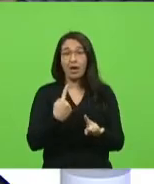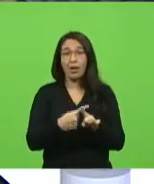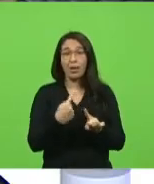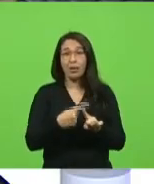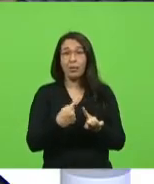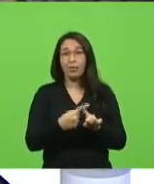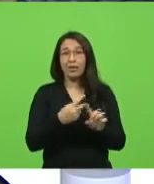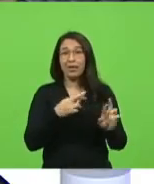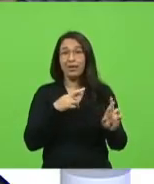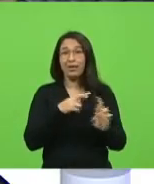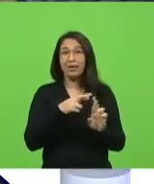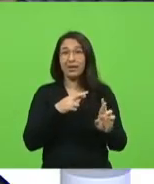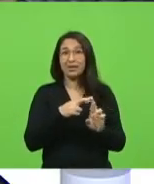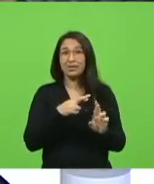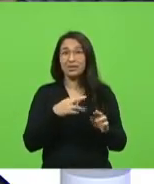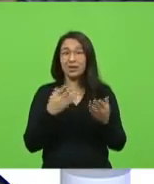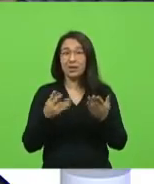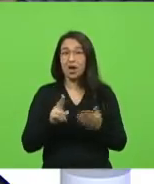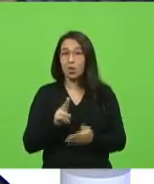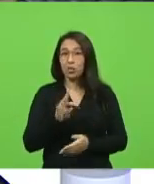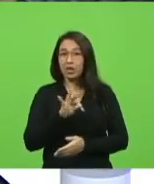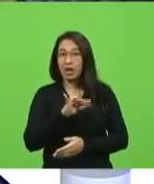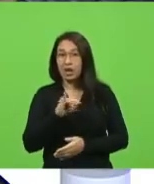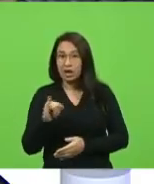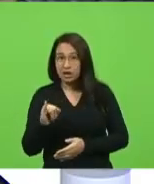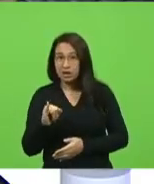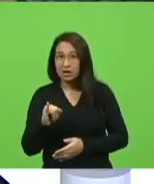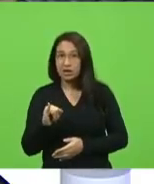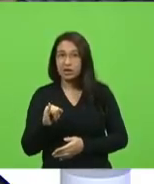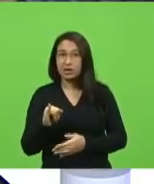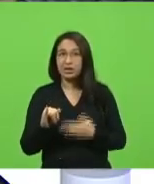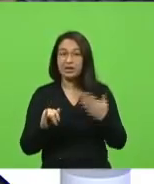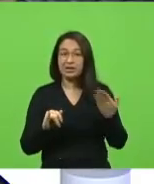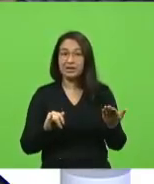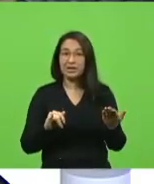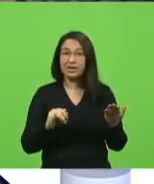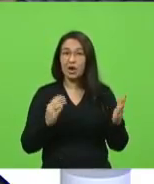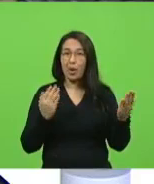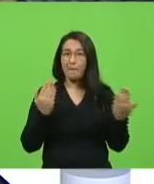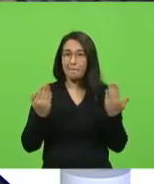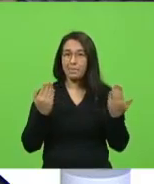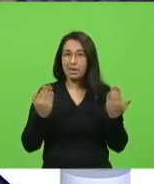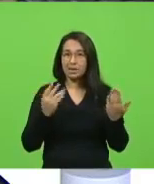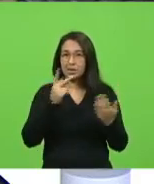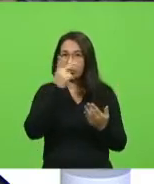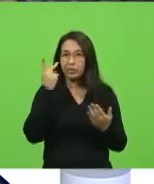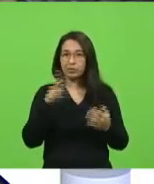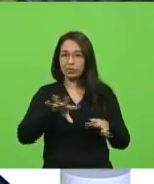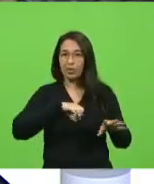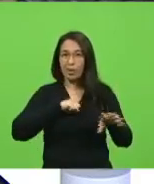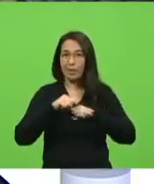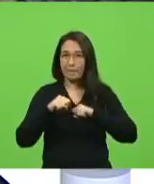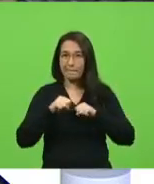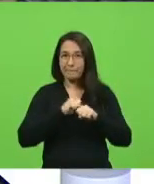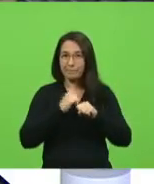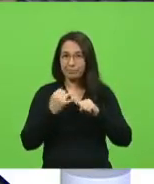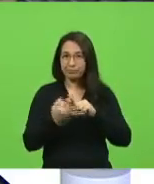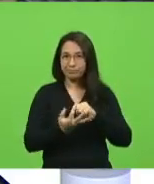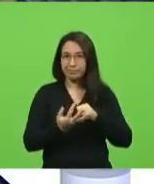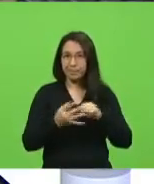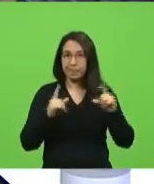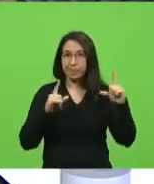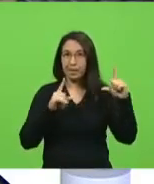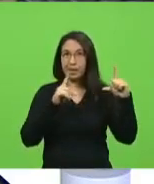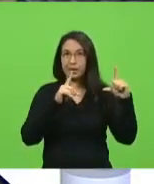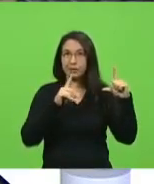quantidade de UTIs disponível com a quantidade de pessoas infectadas. O acontece? Começa a diminuir a quantidade, porque ela